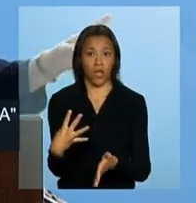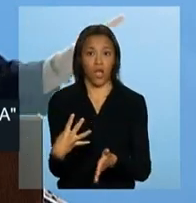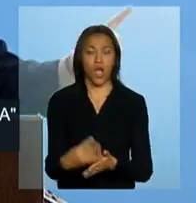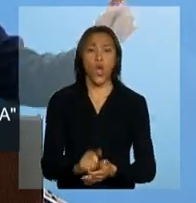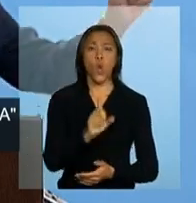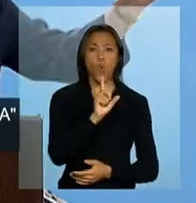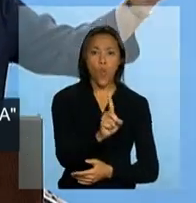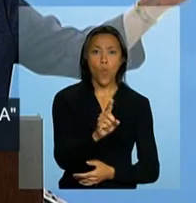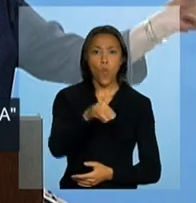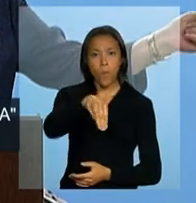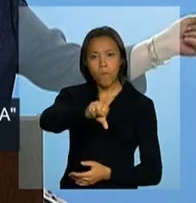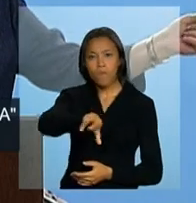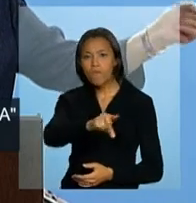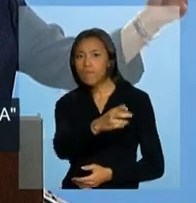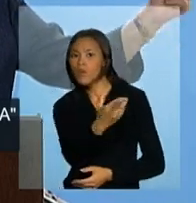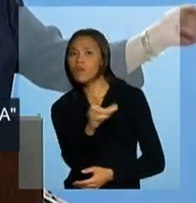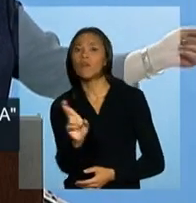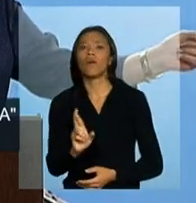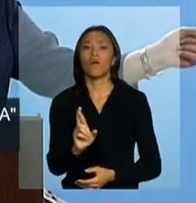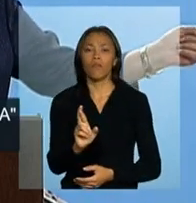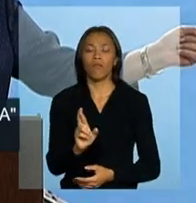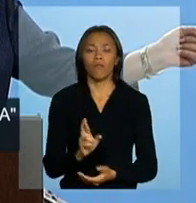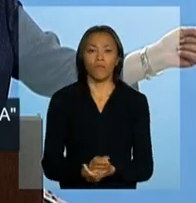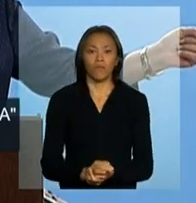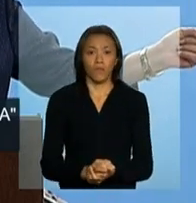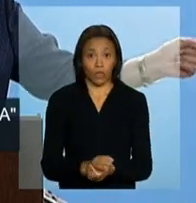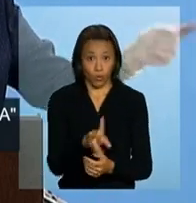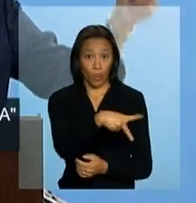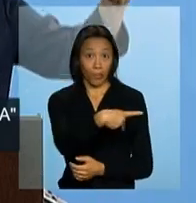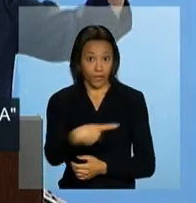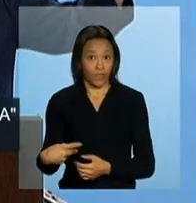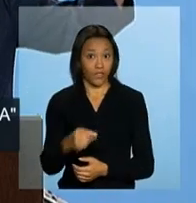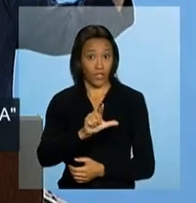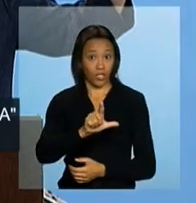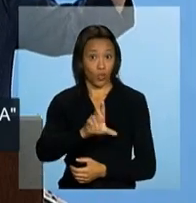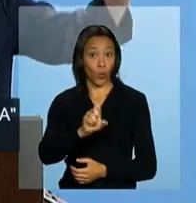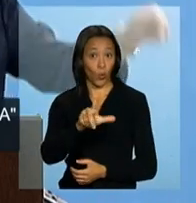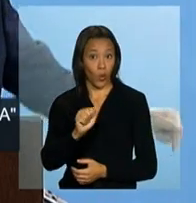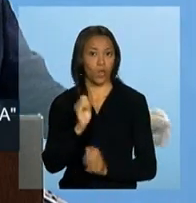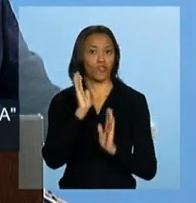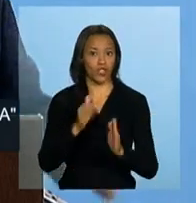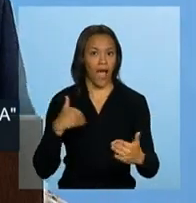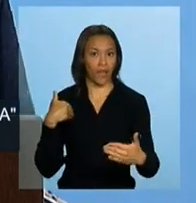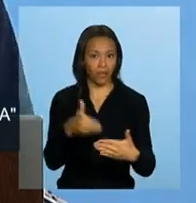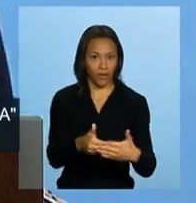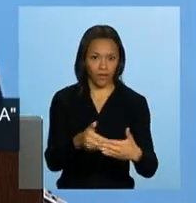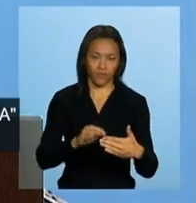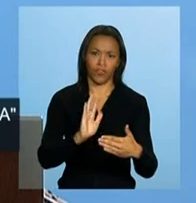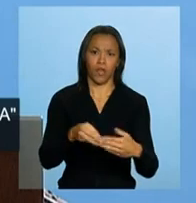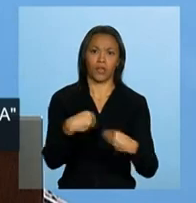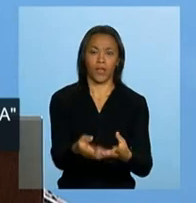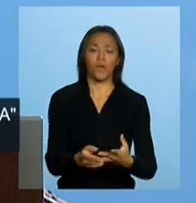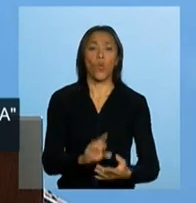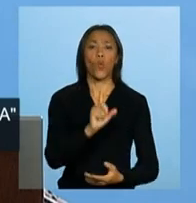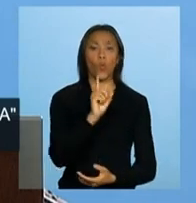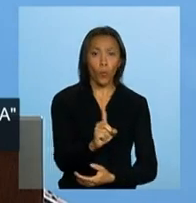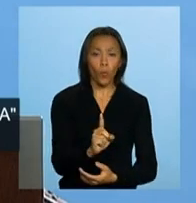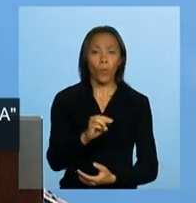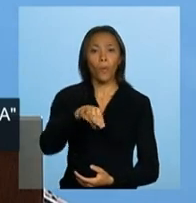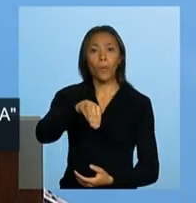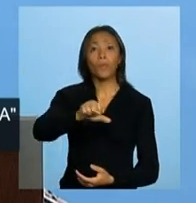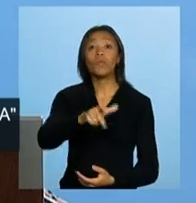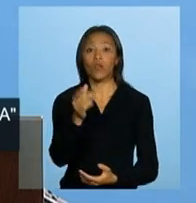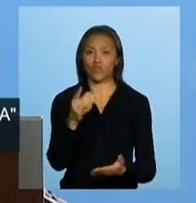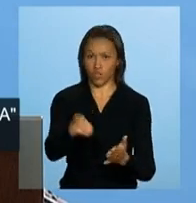um milhão da época e do período do presidente Lula entregamos agora. Um milhão já